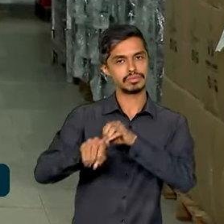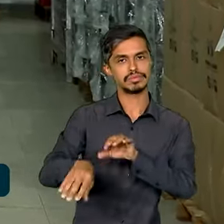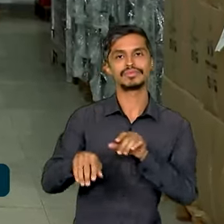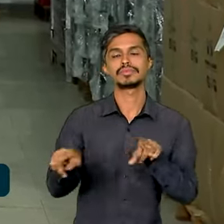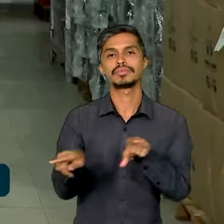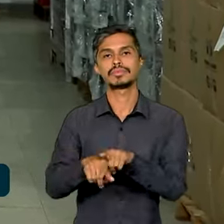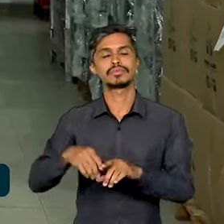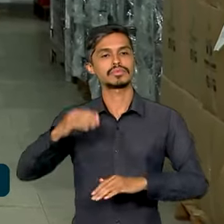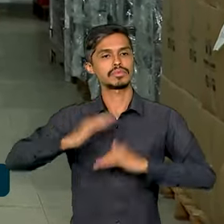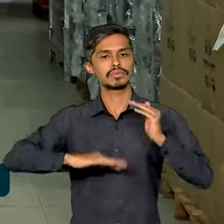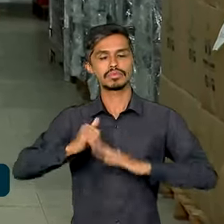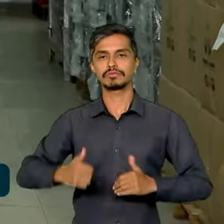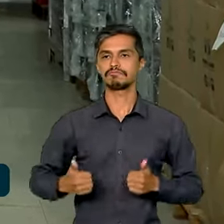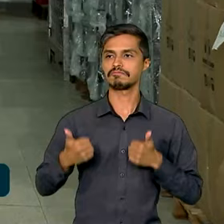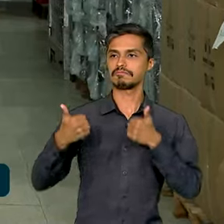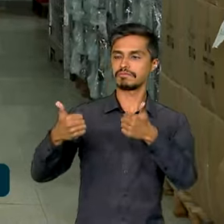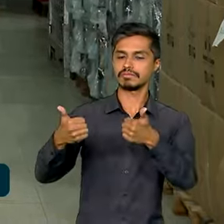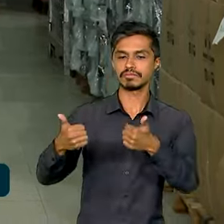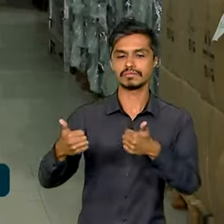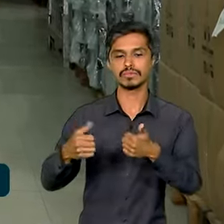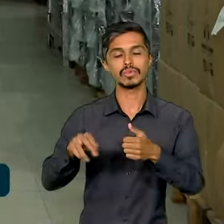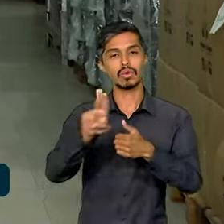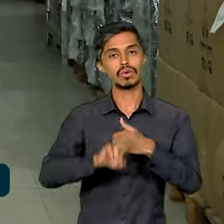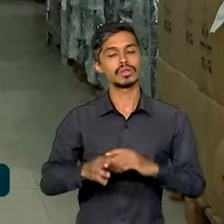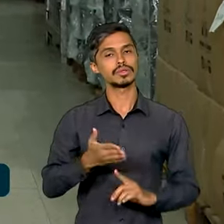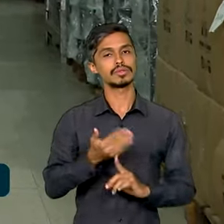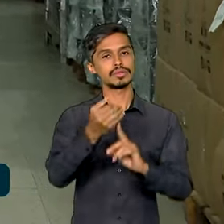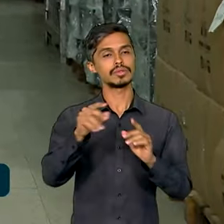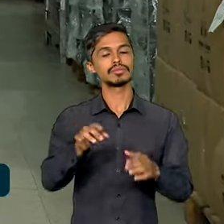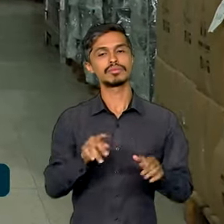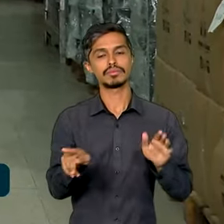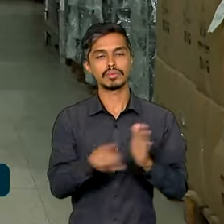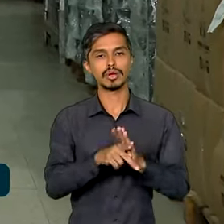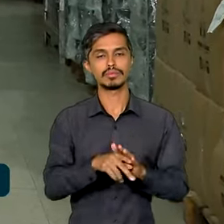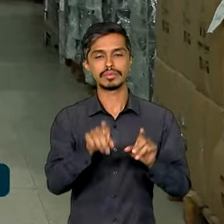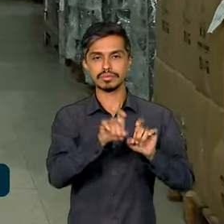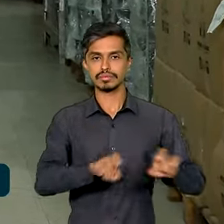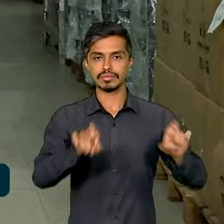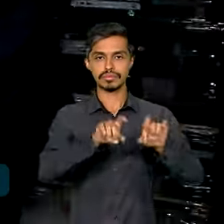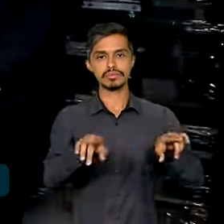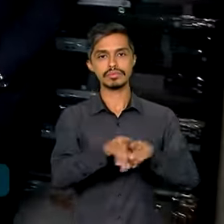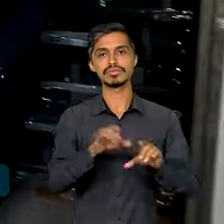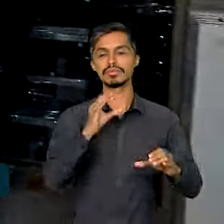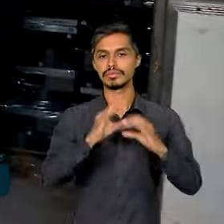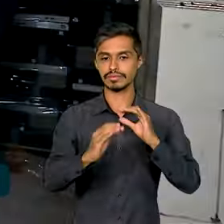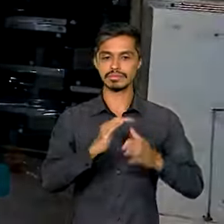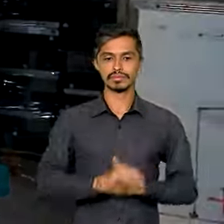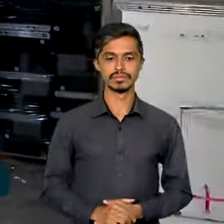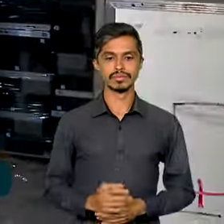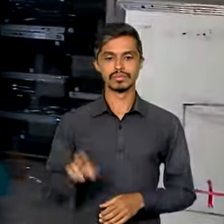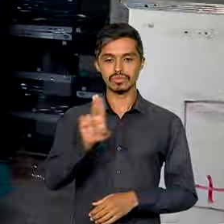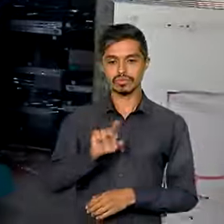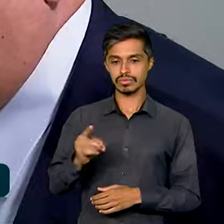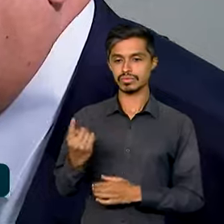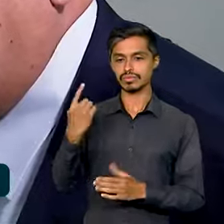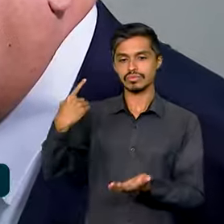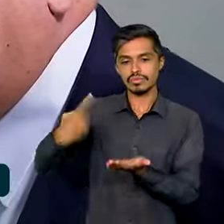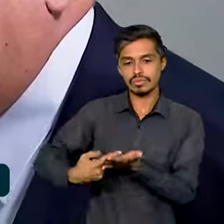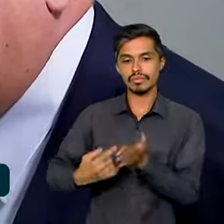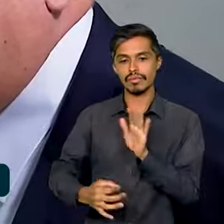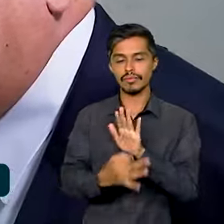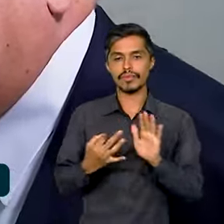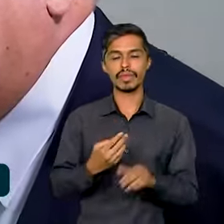e profissionalização em tecnologias da informação e comunicação. Por meio de um acordo assinado